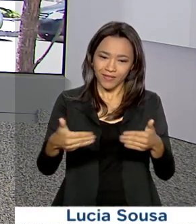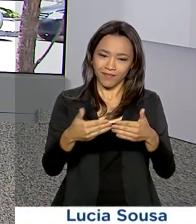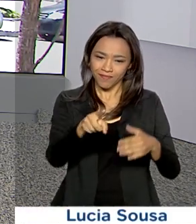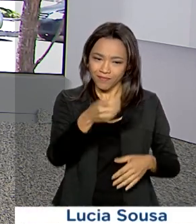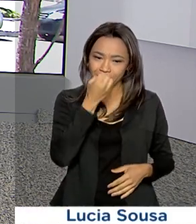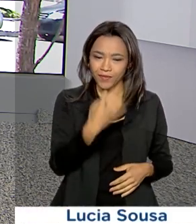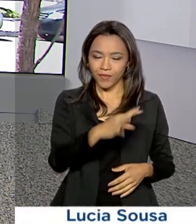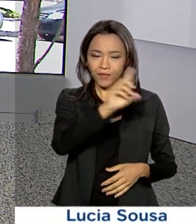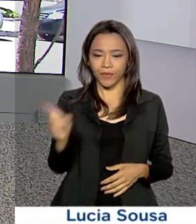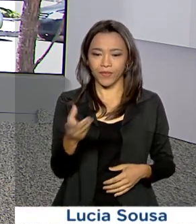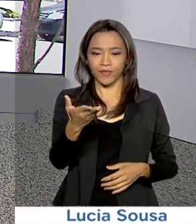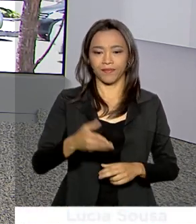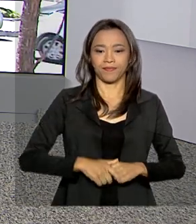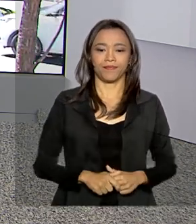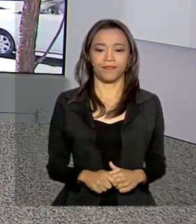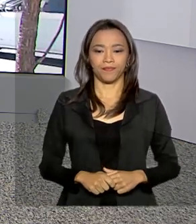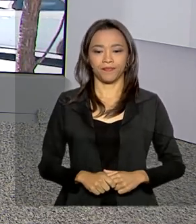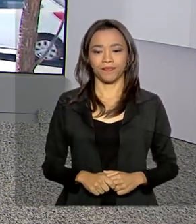bom dia pra você.